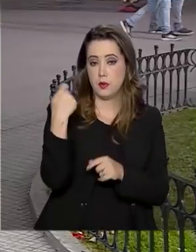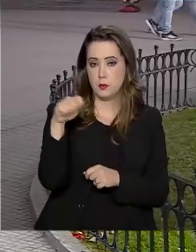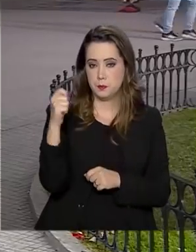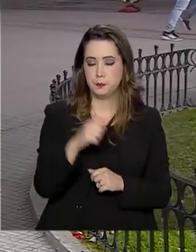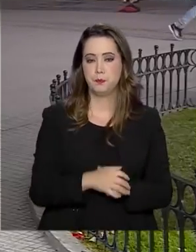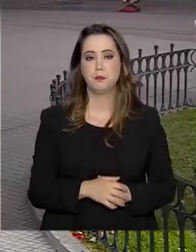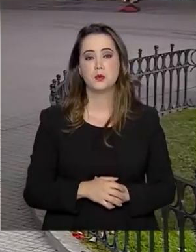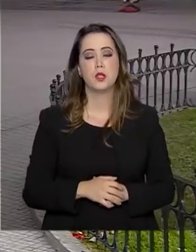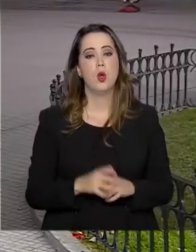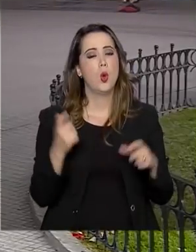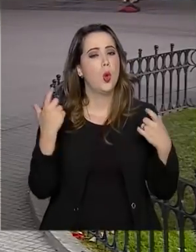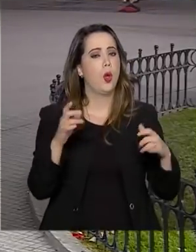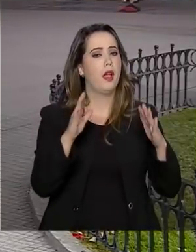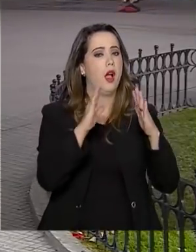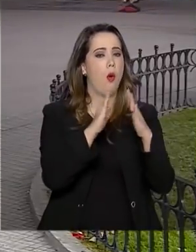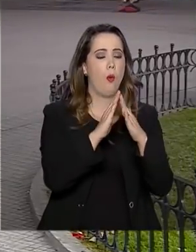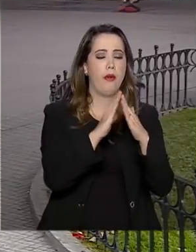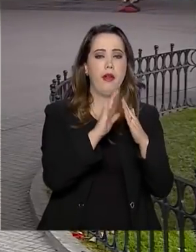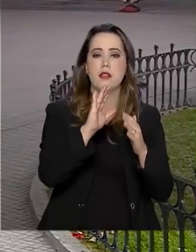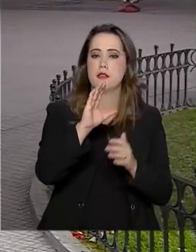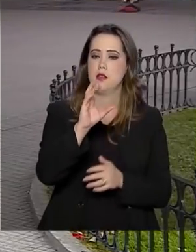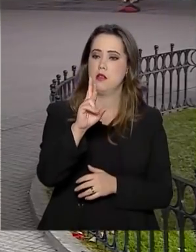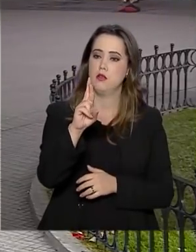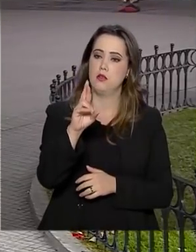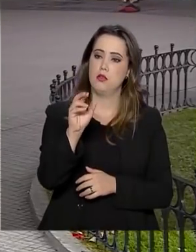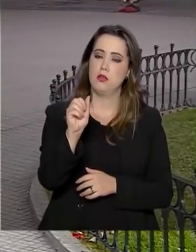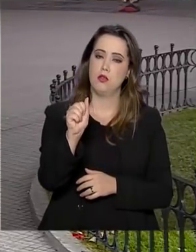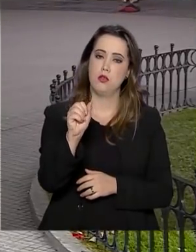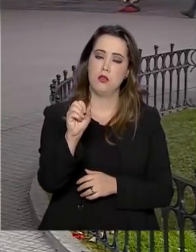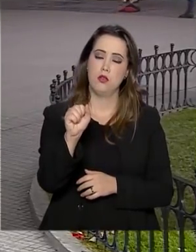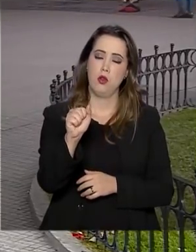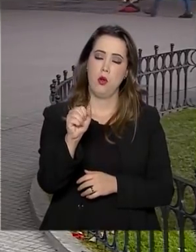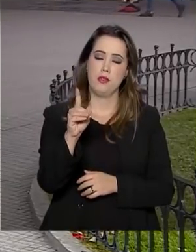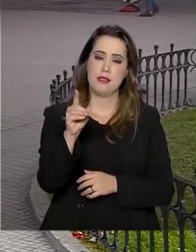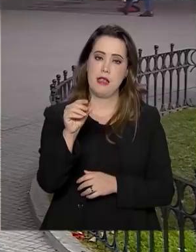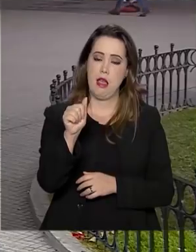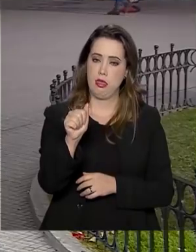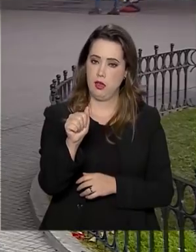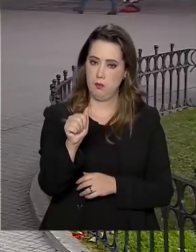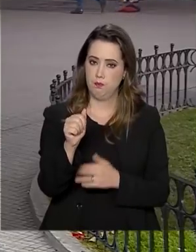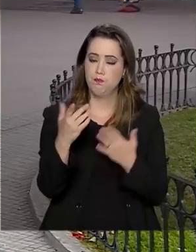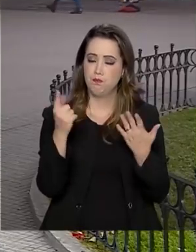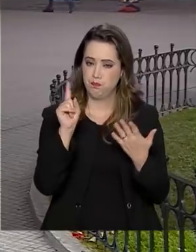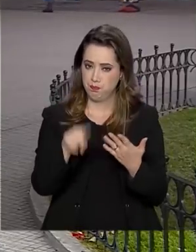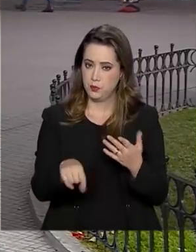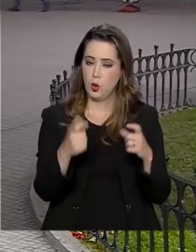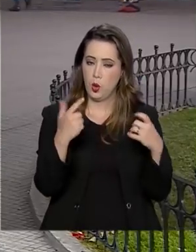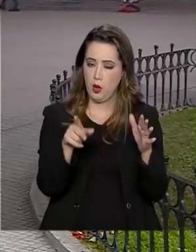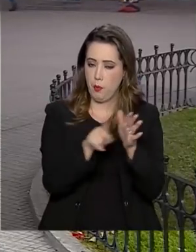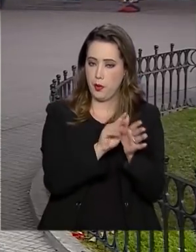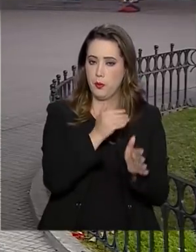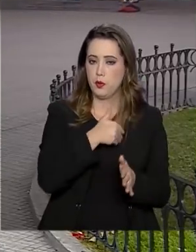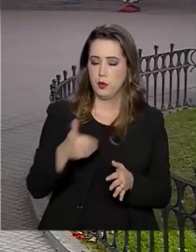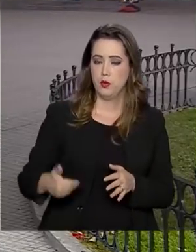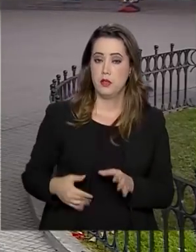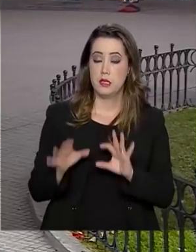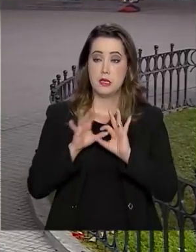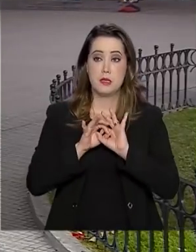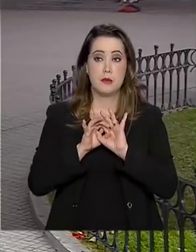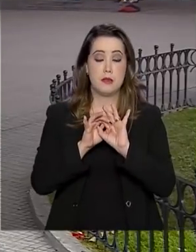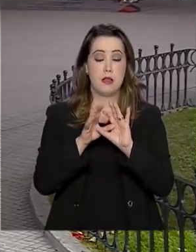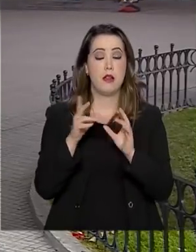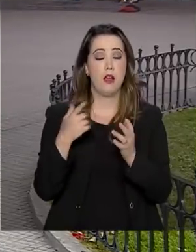Rosada, que é tipo um palácio do governo argentino, a expectativa é que seja concluído o acordo de livre comércio entre